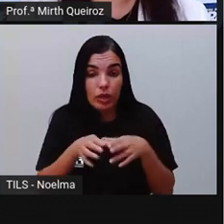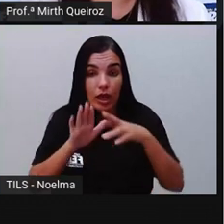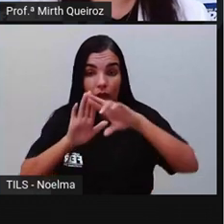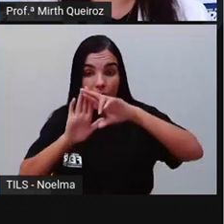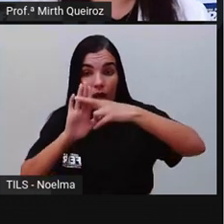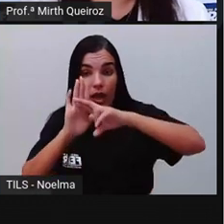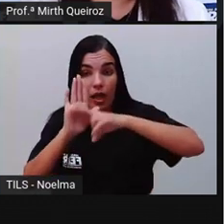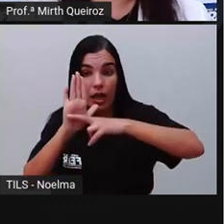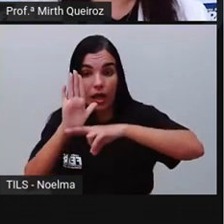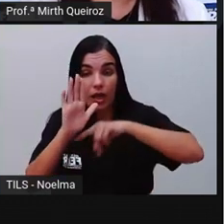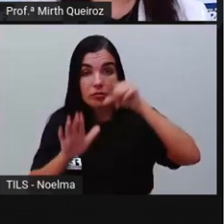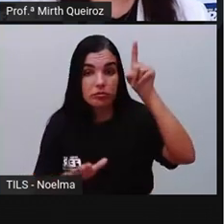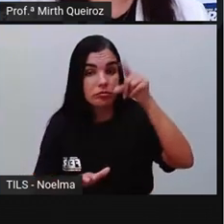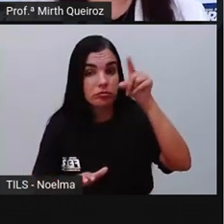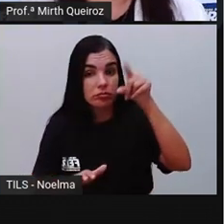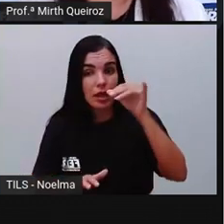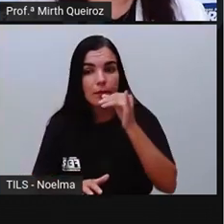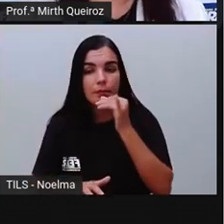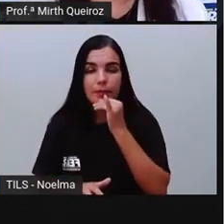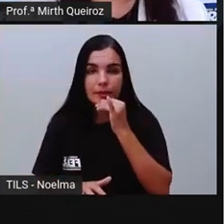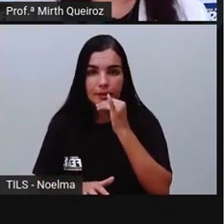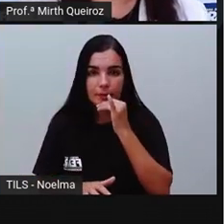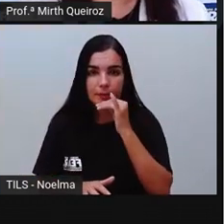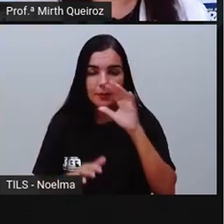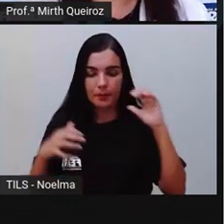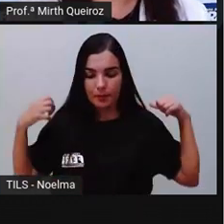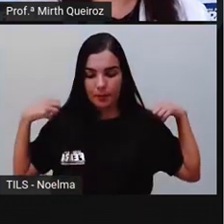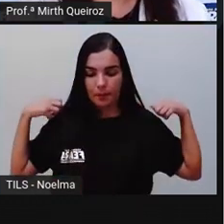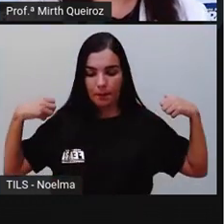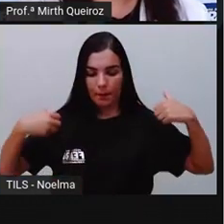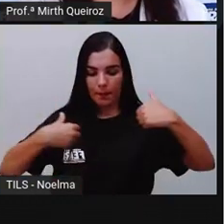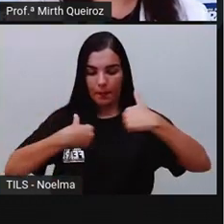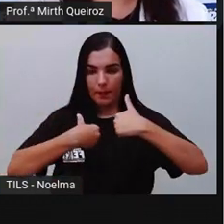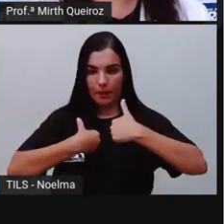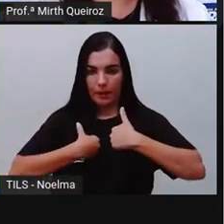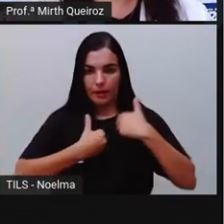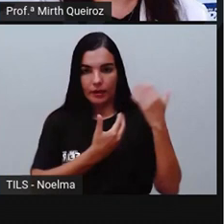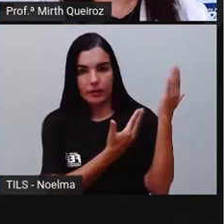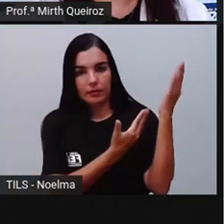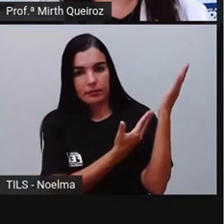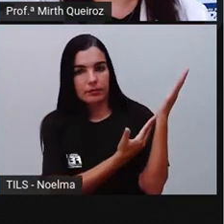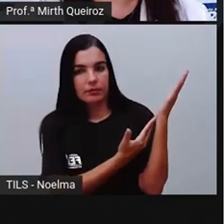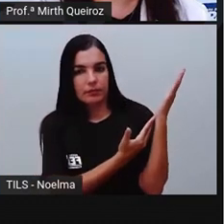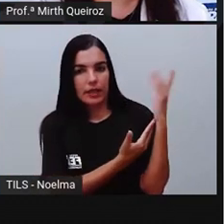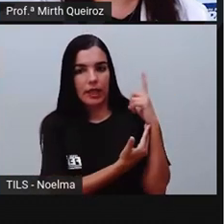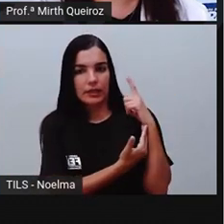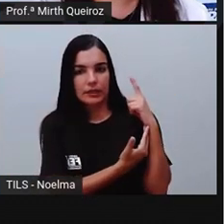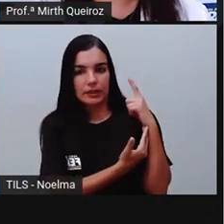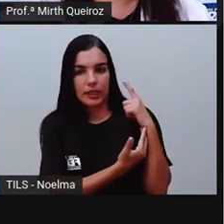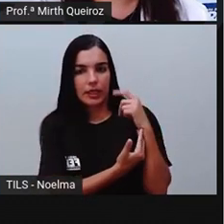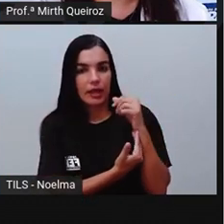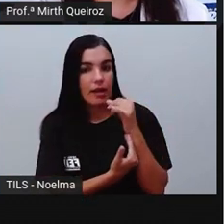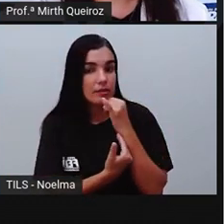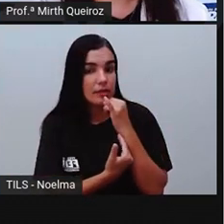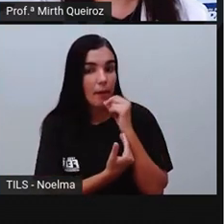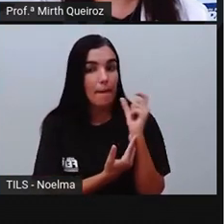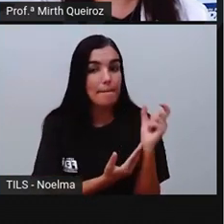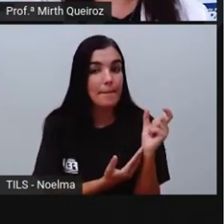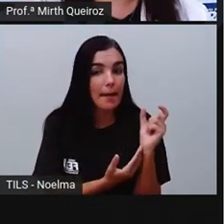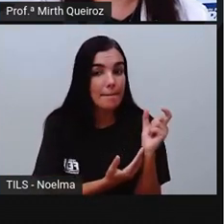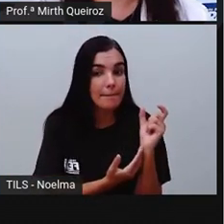regra de acentuação. Por exemplo, laser, container, destroyer,